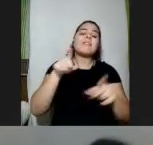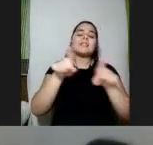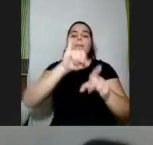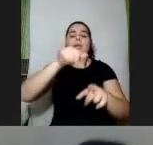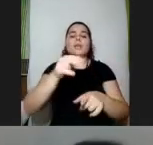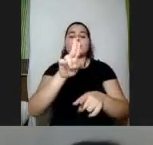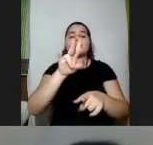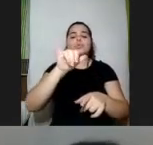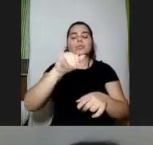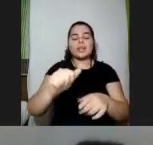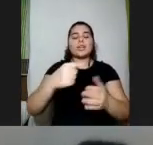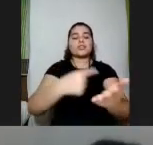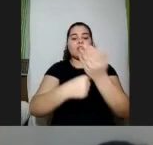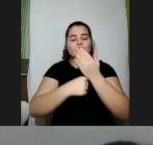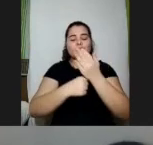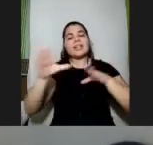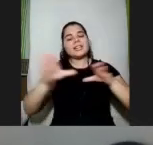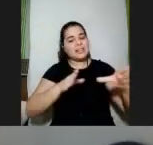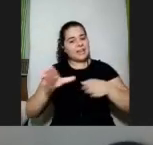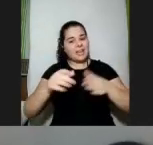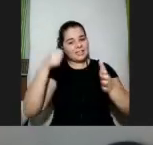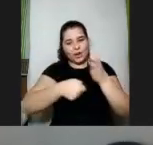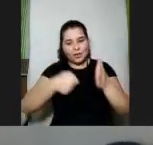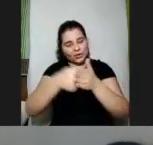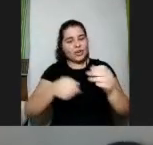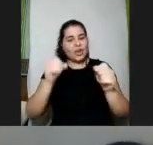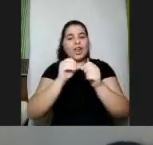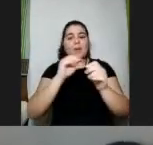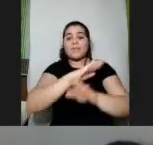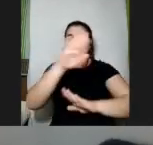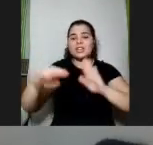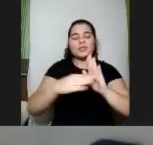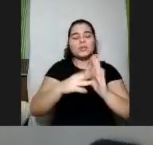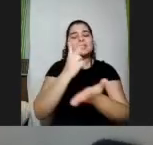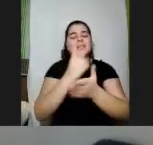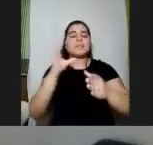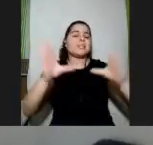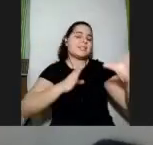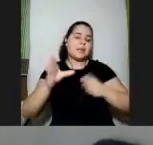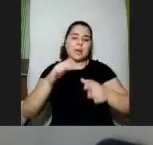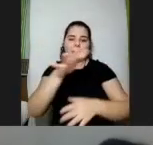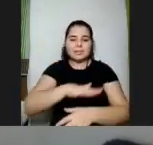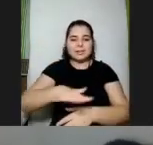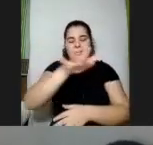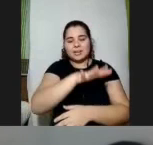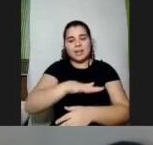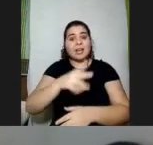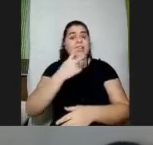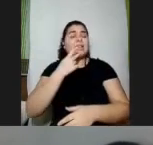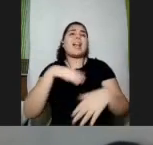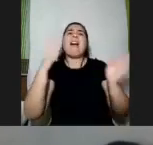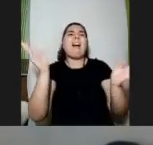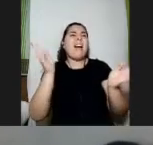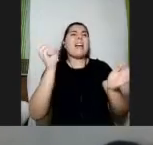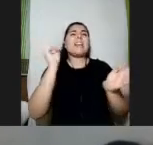nossa acessibilidade essa luta aí para fazer tudo que a gente faz ser acessível a todos e todas às vezes as pessoas falam ah mas e se não